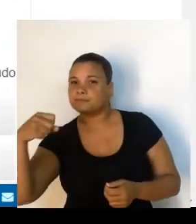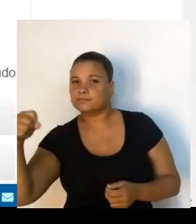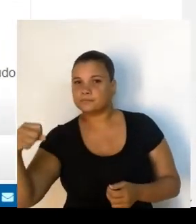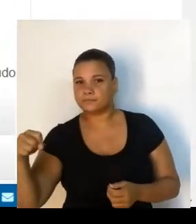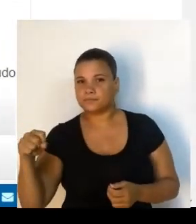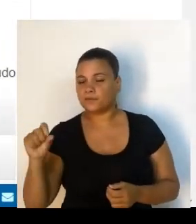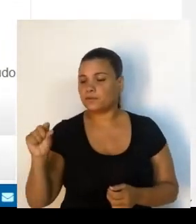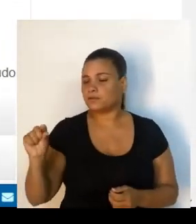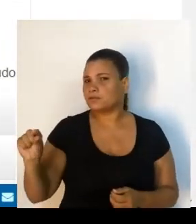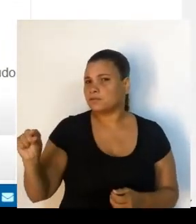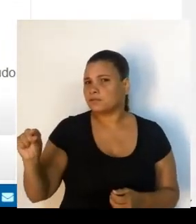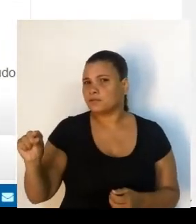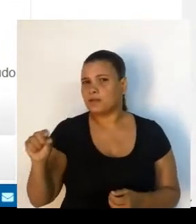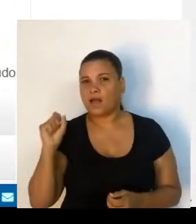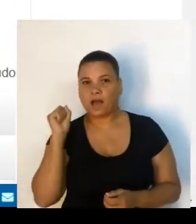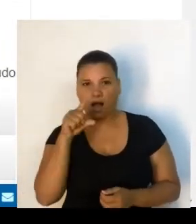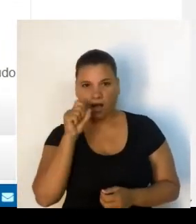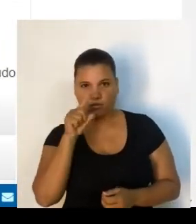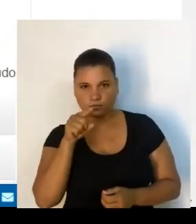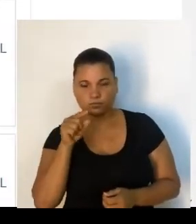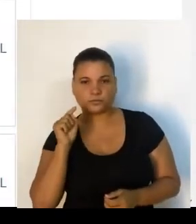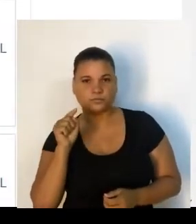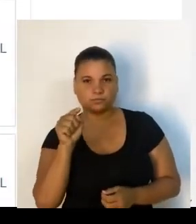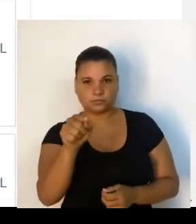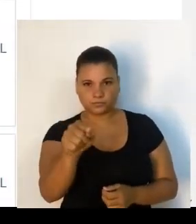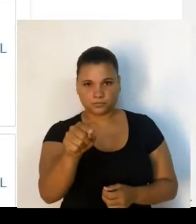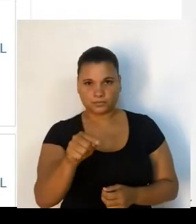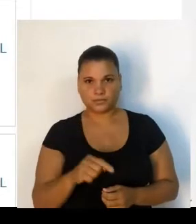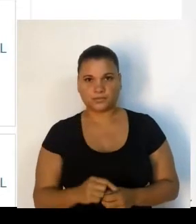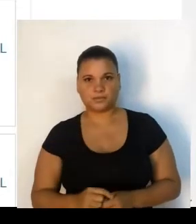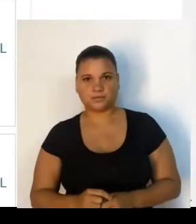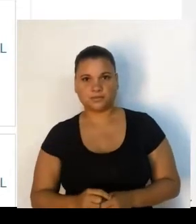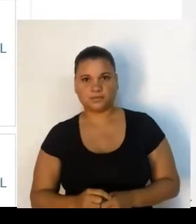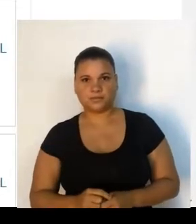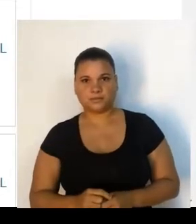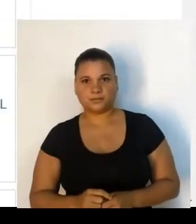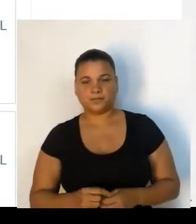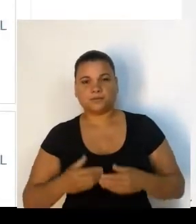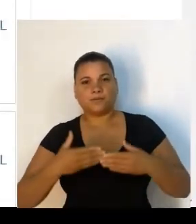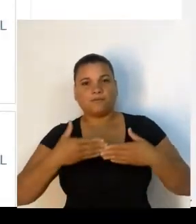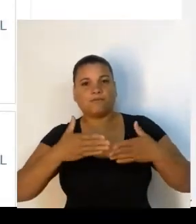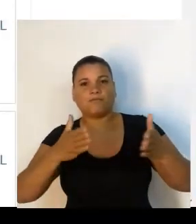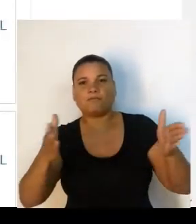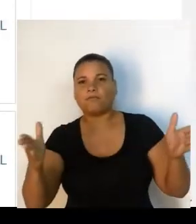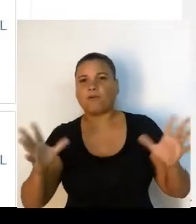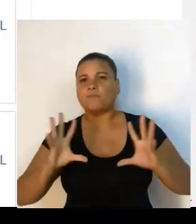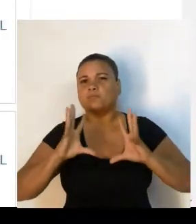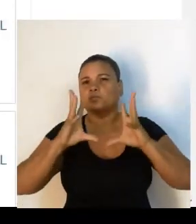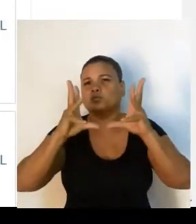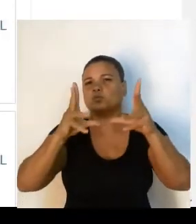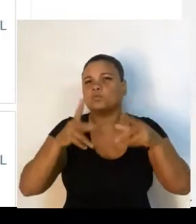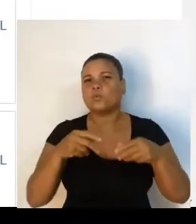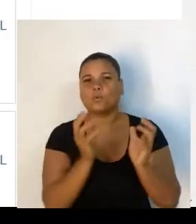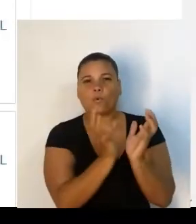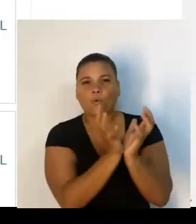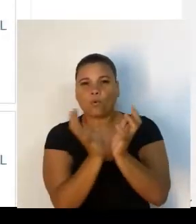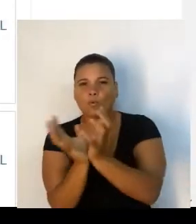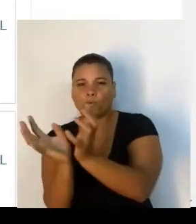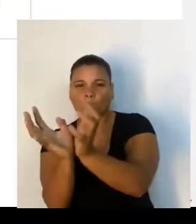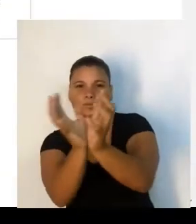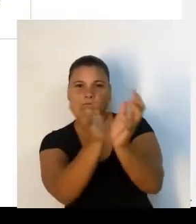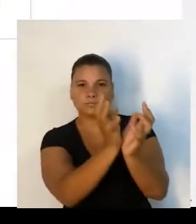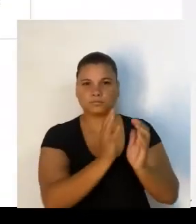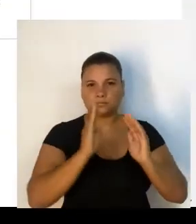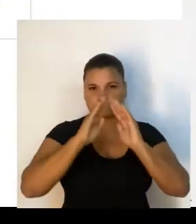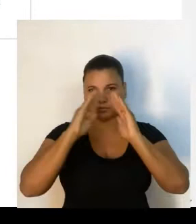Depois de digitar o nome da escola, clique no botão azul escrito VAI. Seremos direcionados para o local